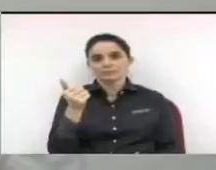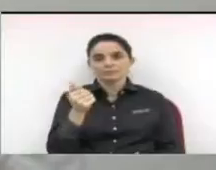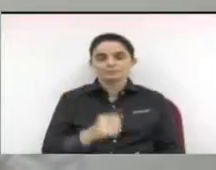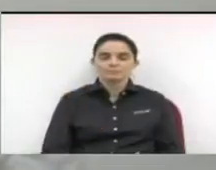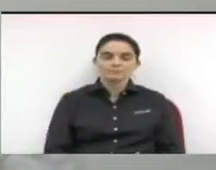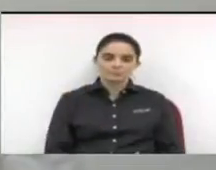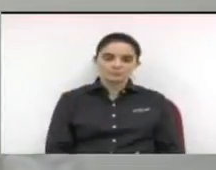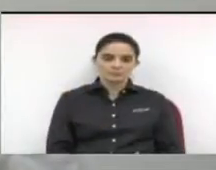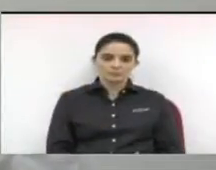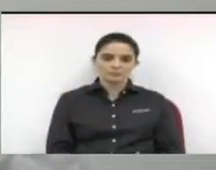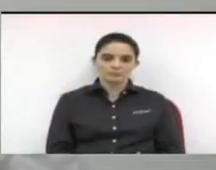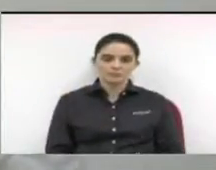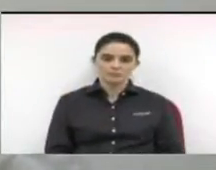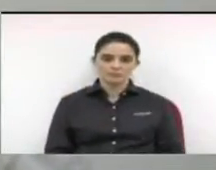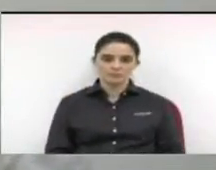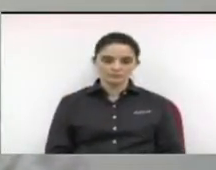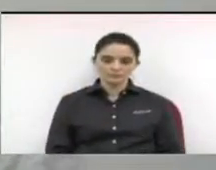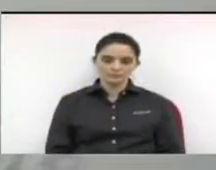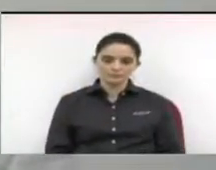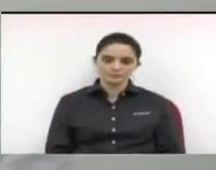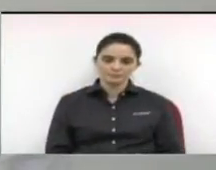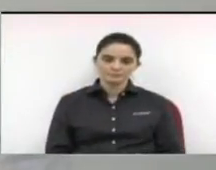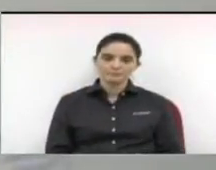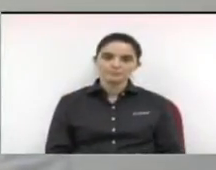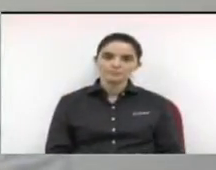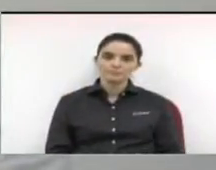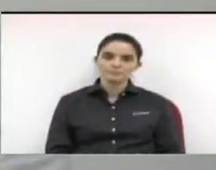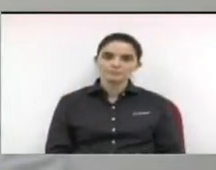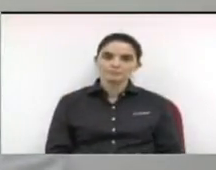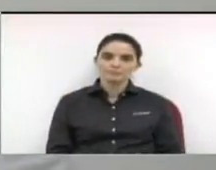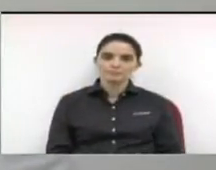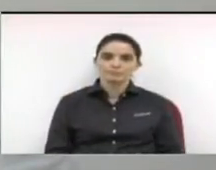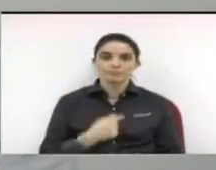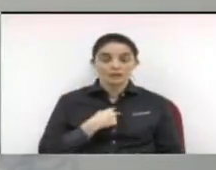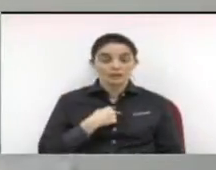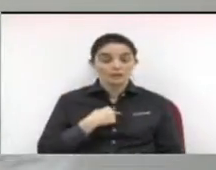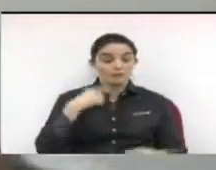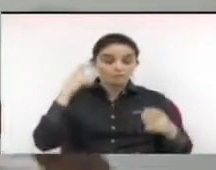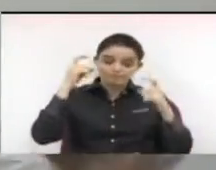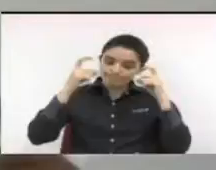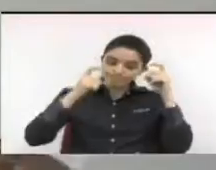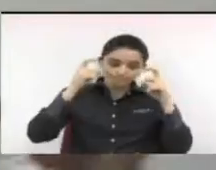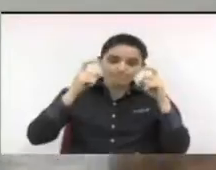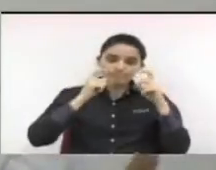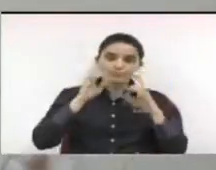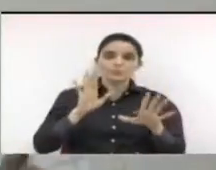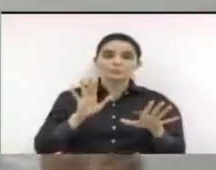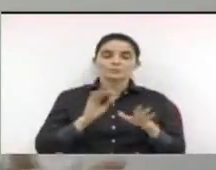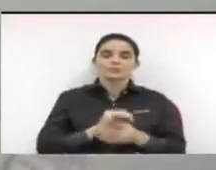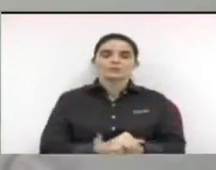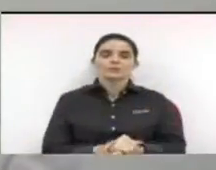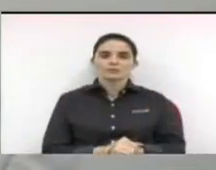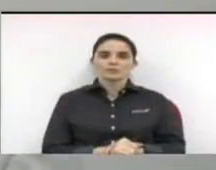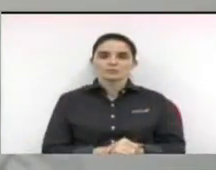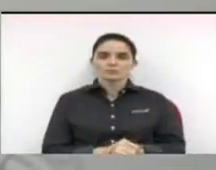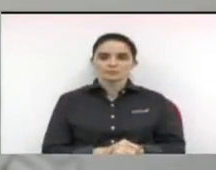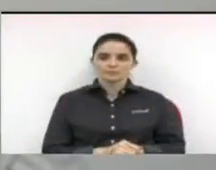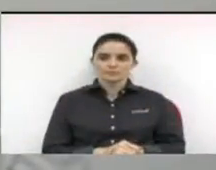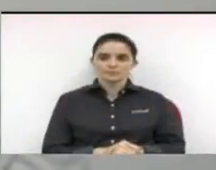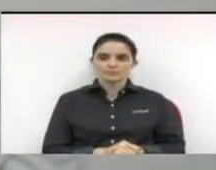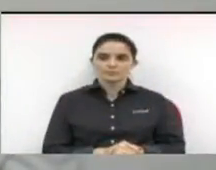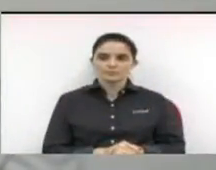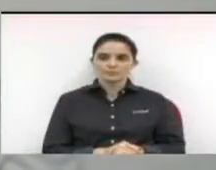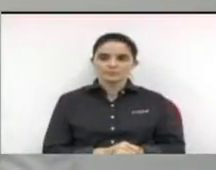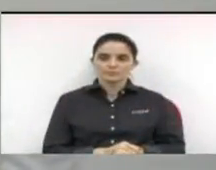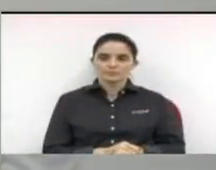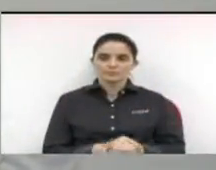seus vereadores, mas na luta para conquistar alguma coisa. Então, isso um pouco da minha preocupação. Não teria nenhum problema no primeiro turno, mas...